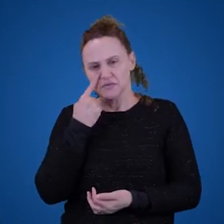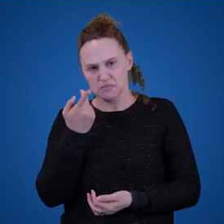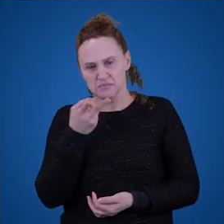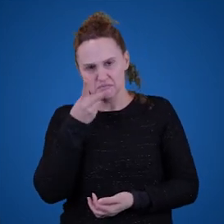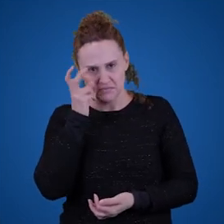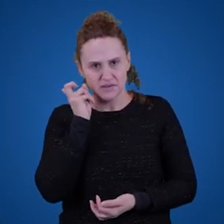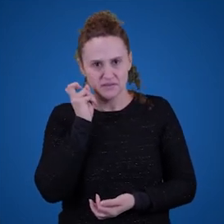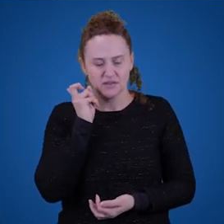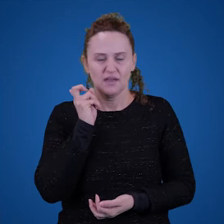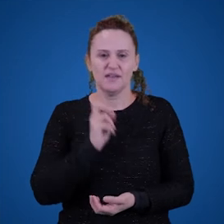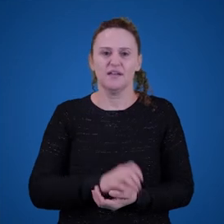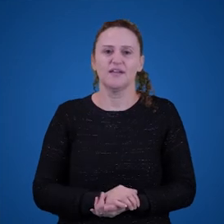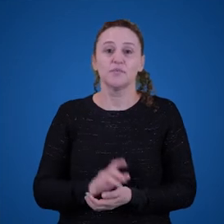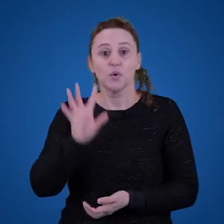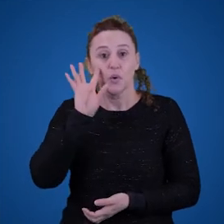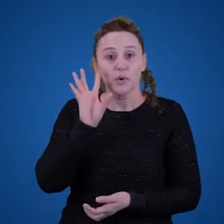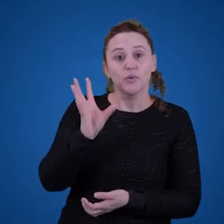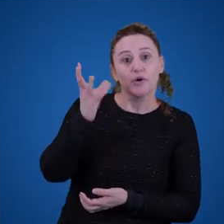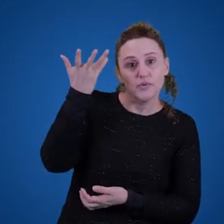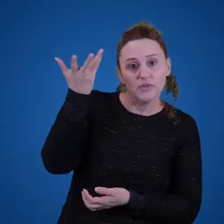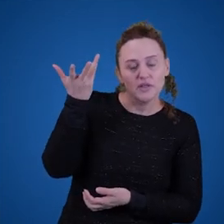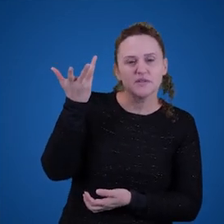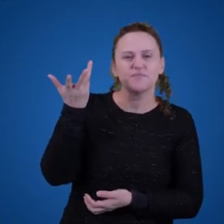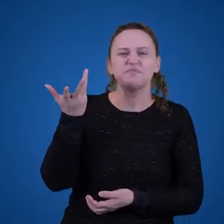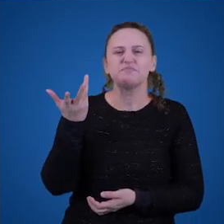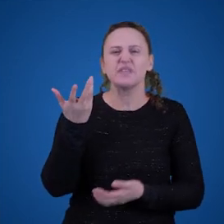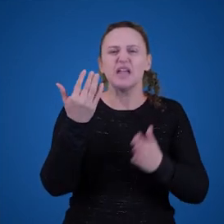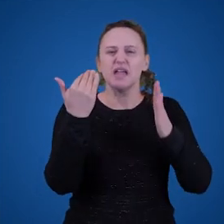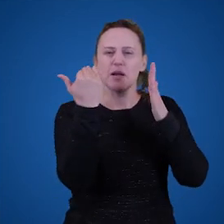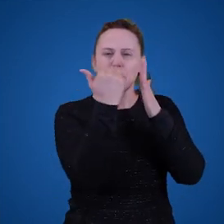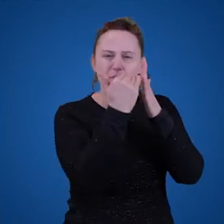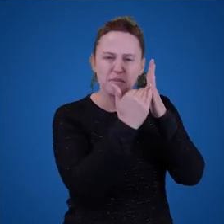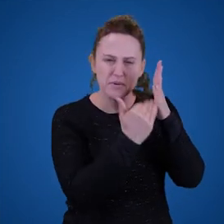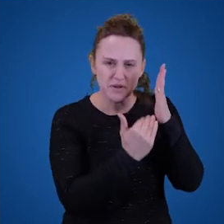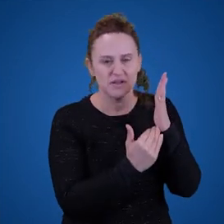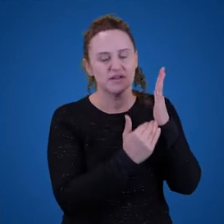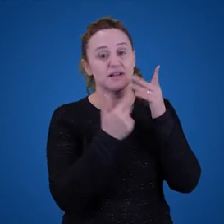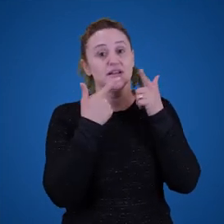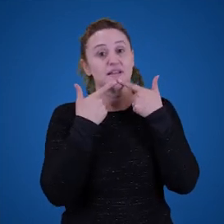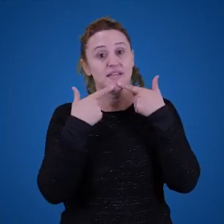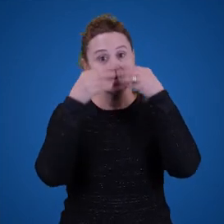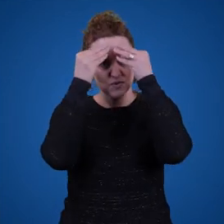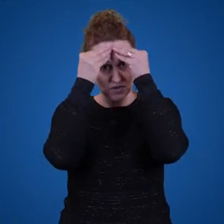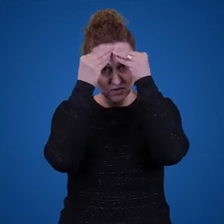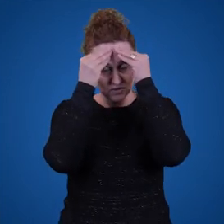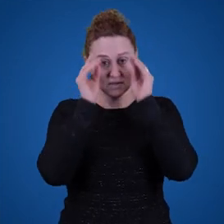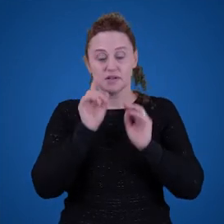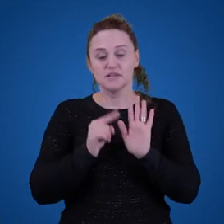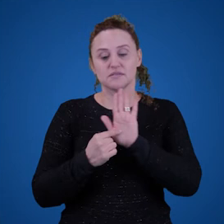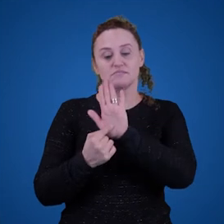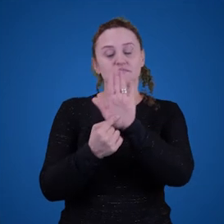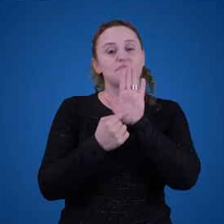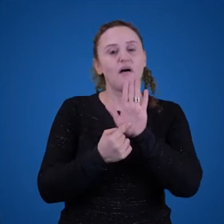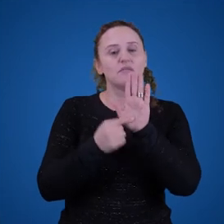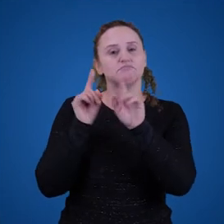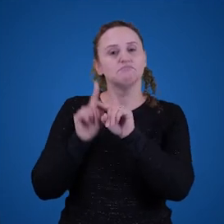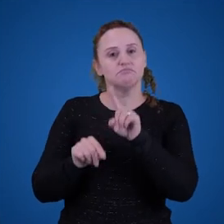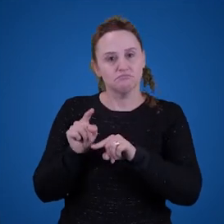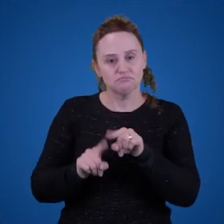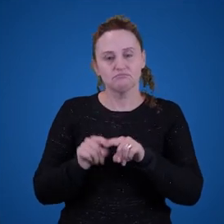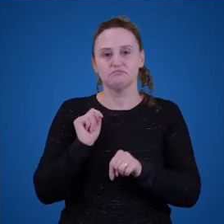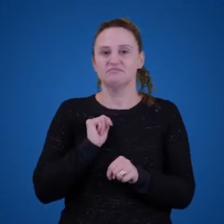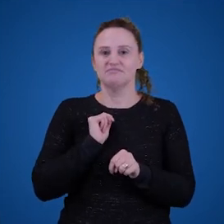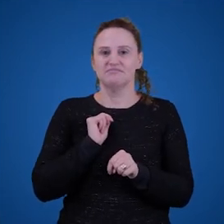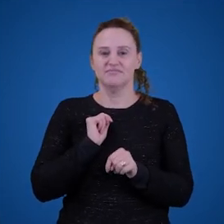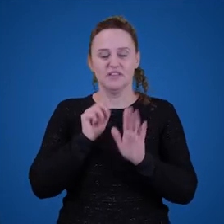eles parecem apontar objetos. E isso é um mecanismo que nós temos que explicar. Então, como eu já disse, nós vamos